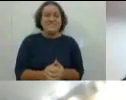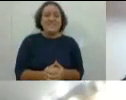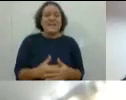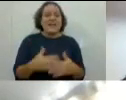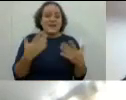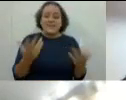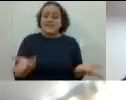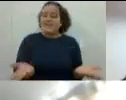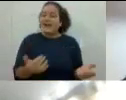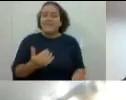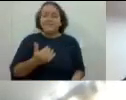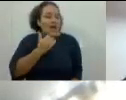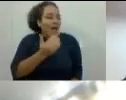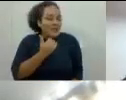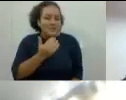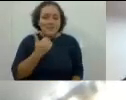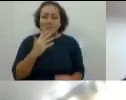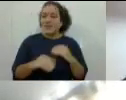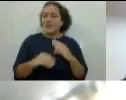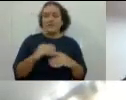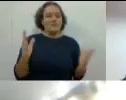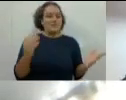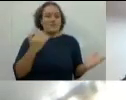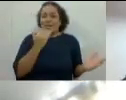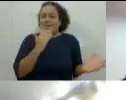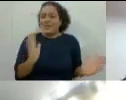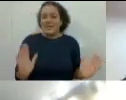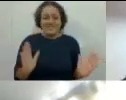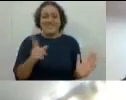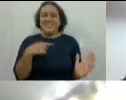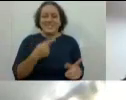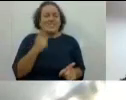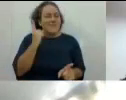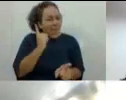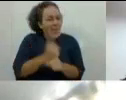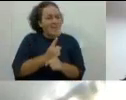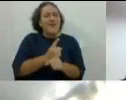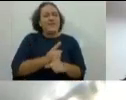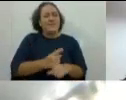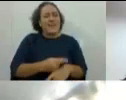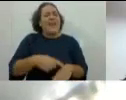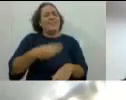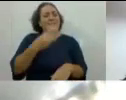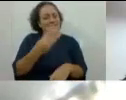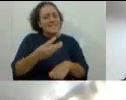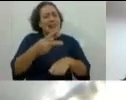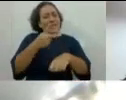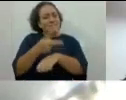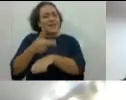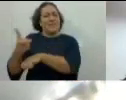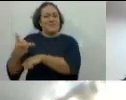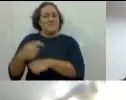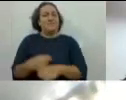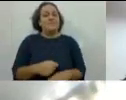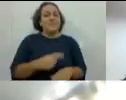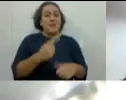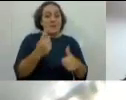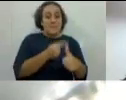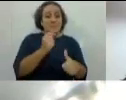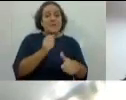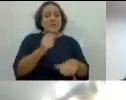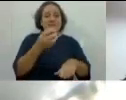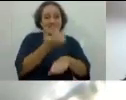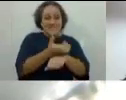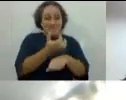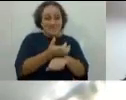É uma... Não tem jeito, gente. Não tem jeito. Então, vamos nos encontrar nos três períodos, tá? Primeiro com a